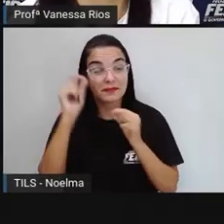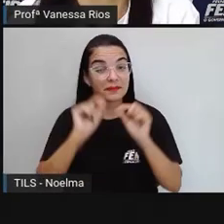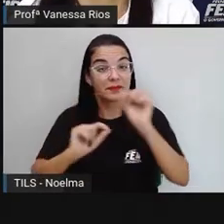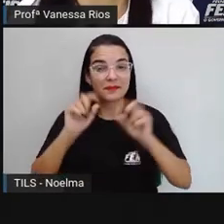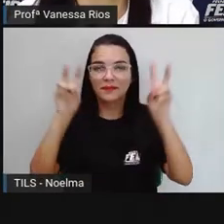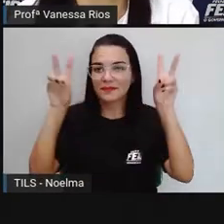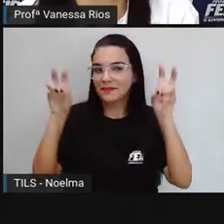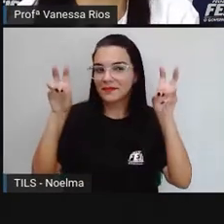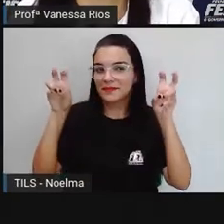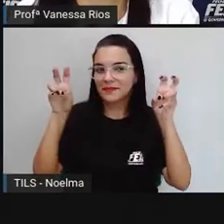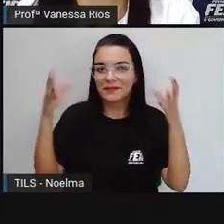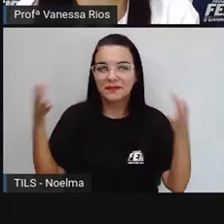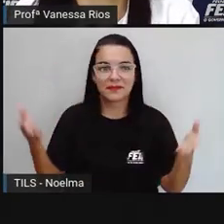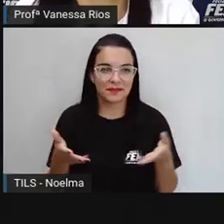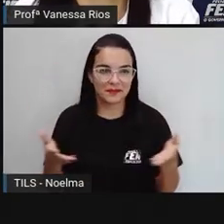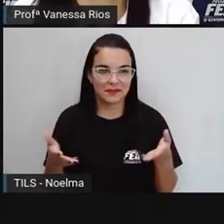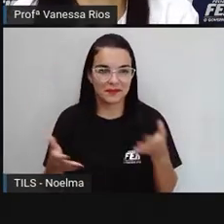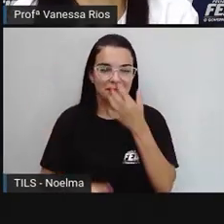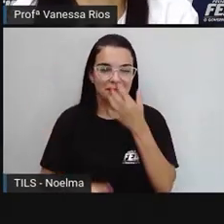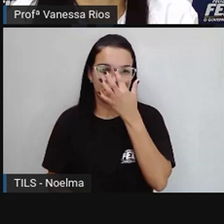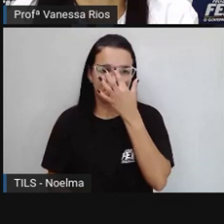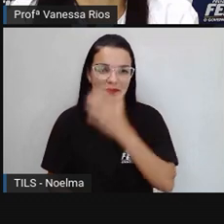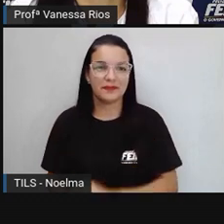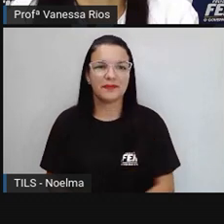o que nós estudaremos hoje.